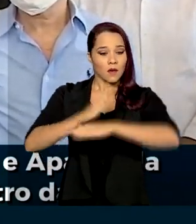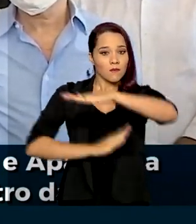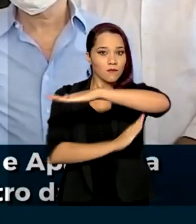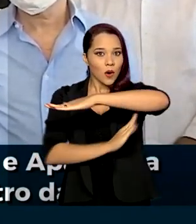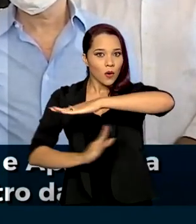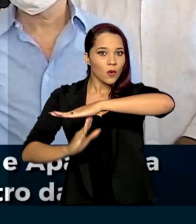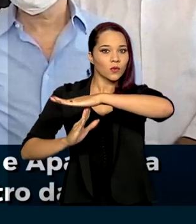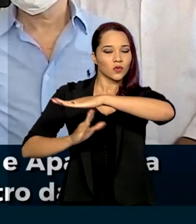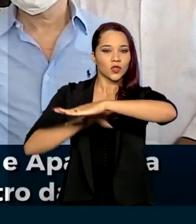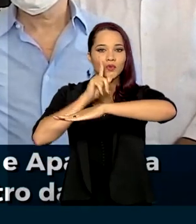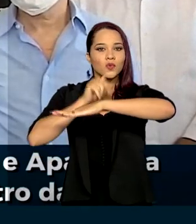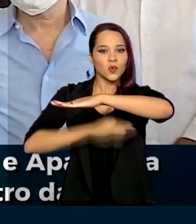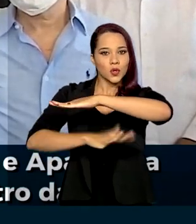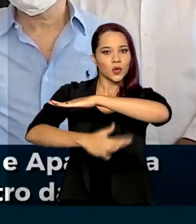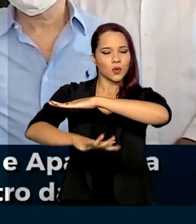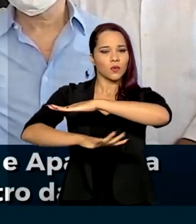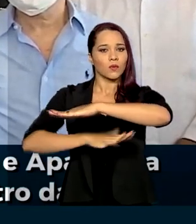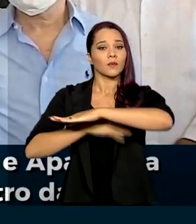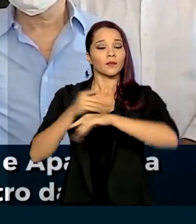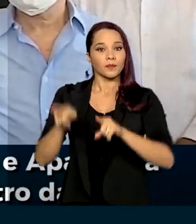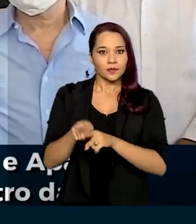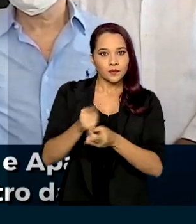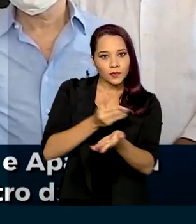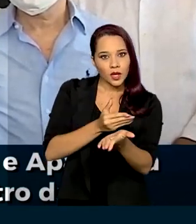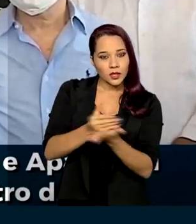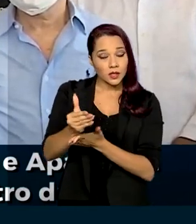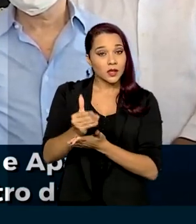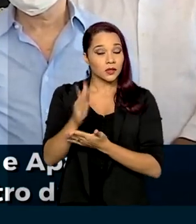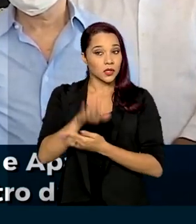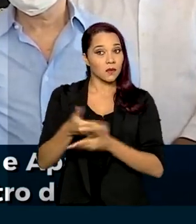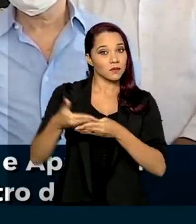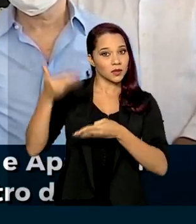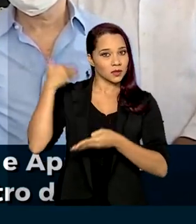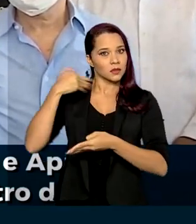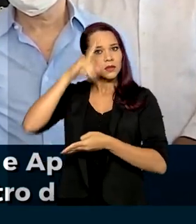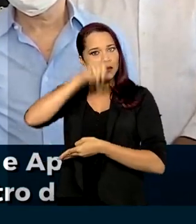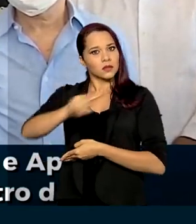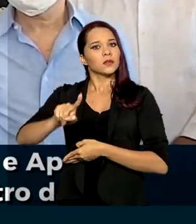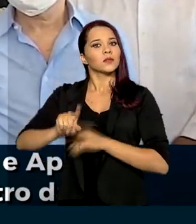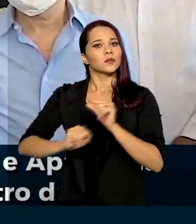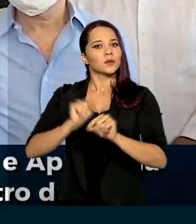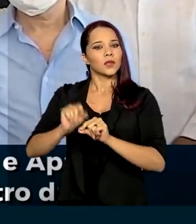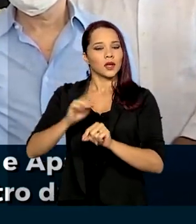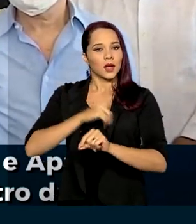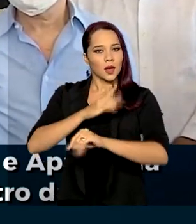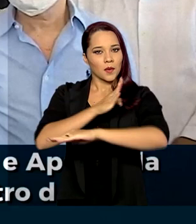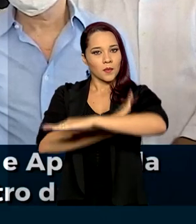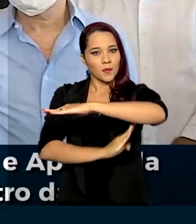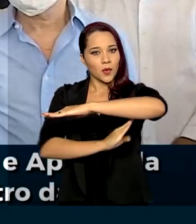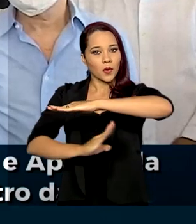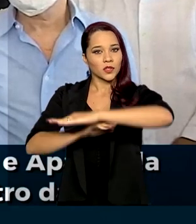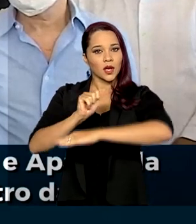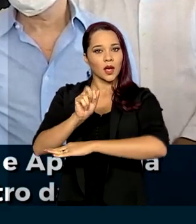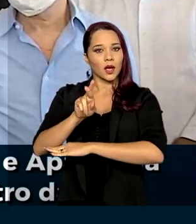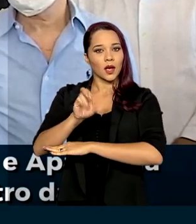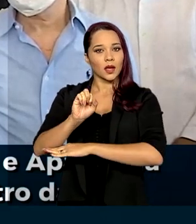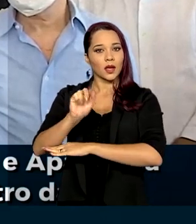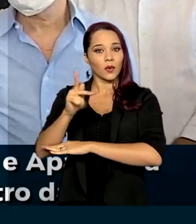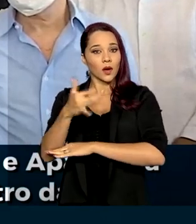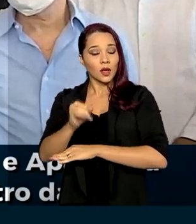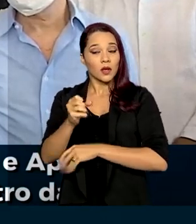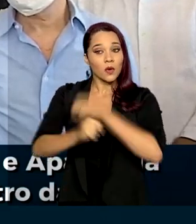Claro. Estamos iniciando, e há pouco tempo atrás demos a ordem de serviço, a ponte do Araguaia. E ano que vem vai ser o ano de